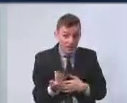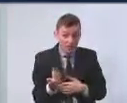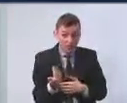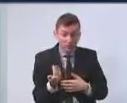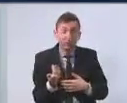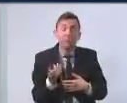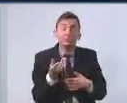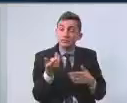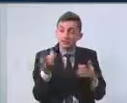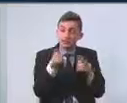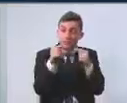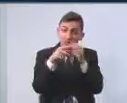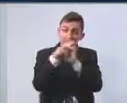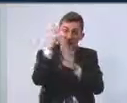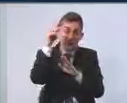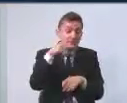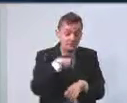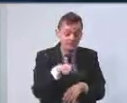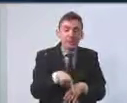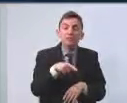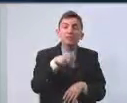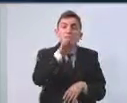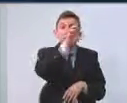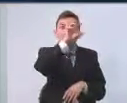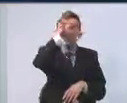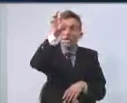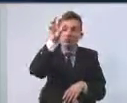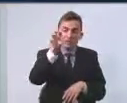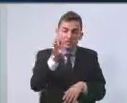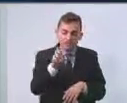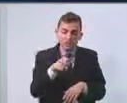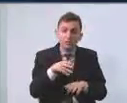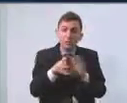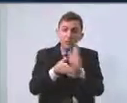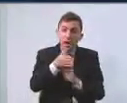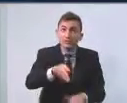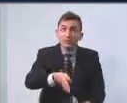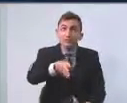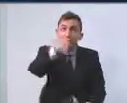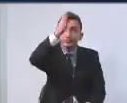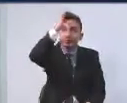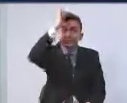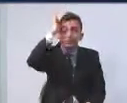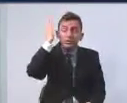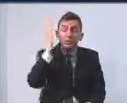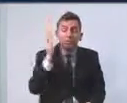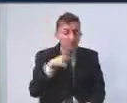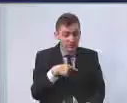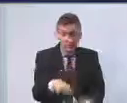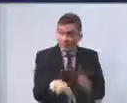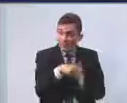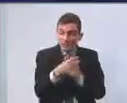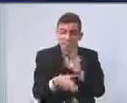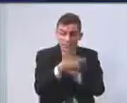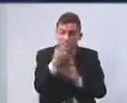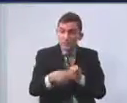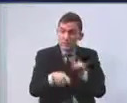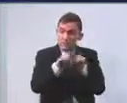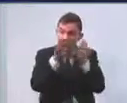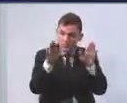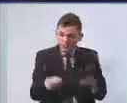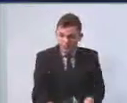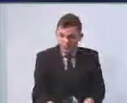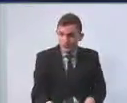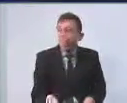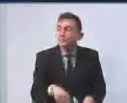reúnem mais que dois estados, são rodovias que passam pelo nosso município. Tem tudo isso. Tem uma